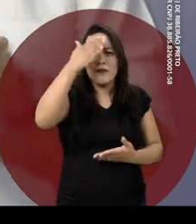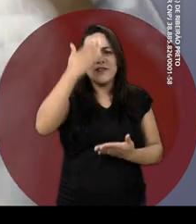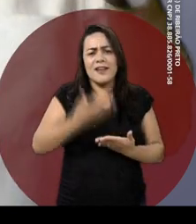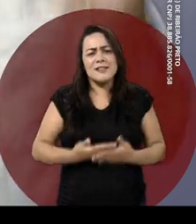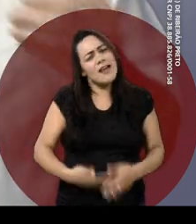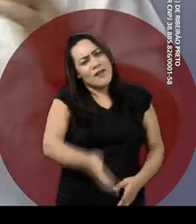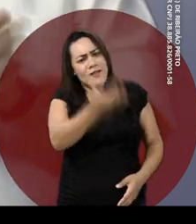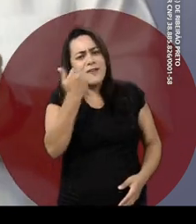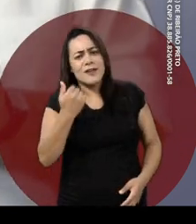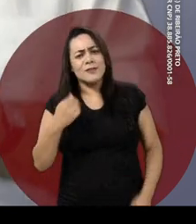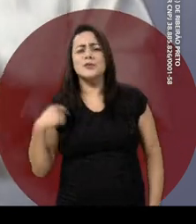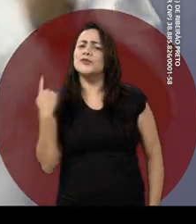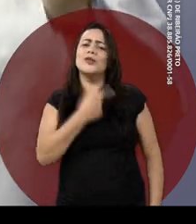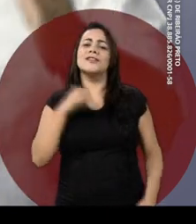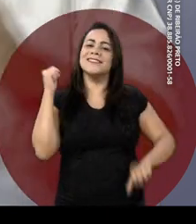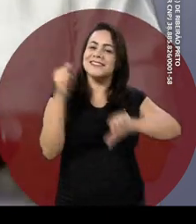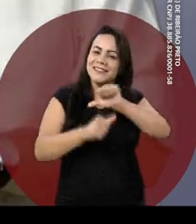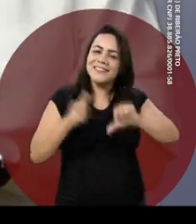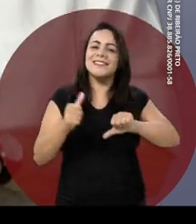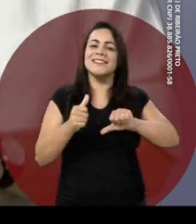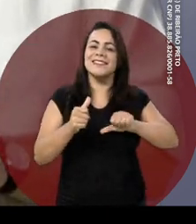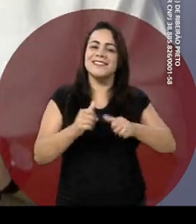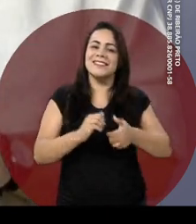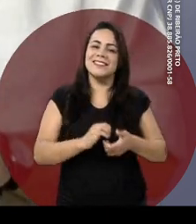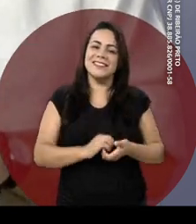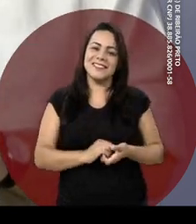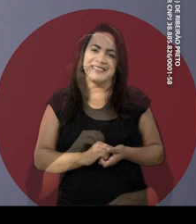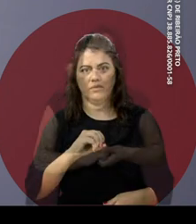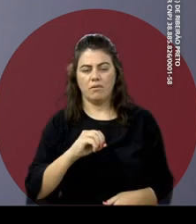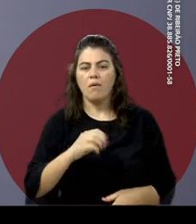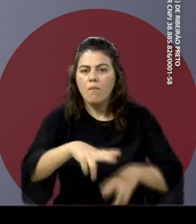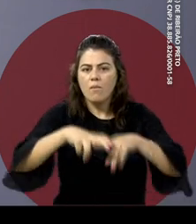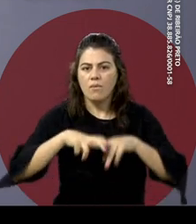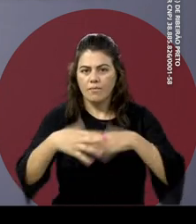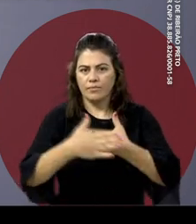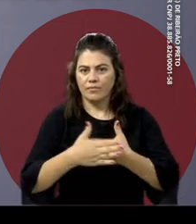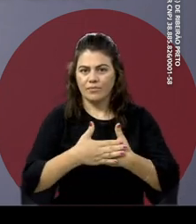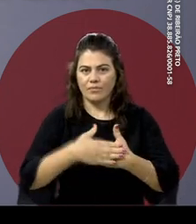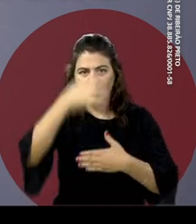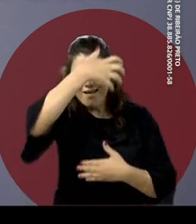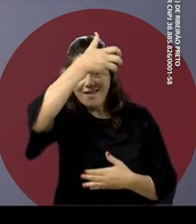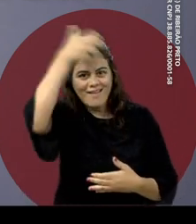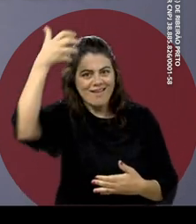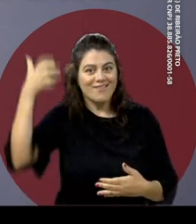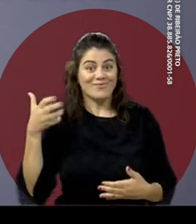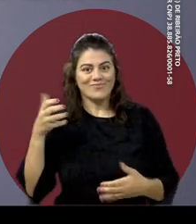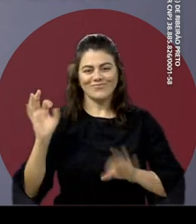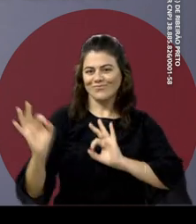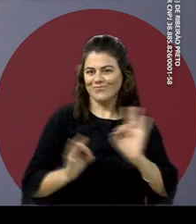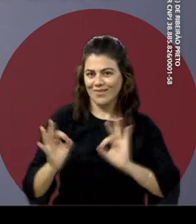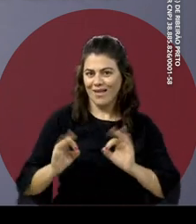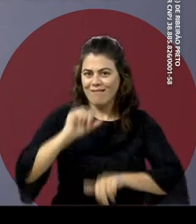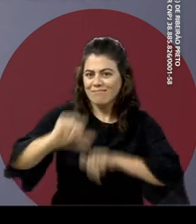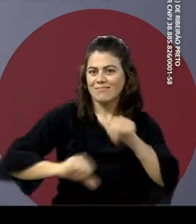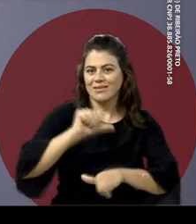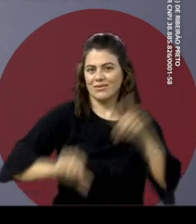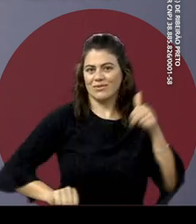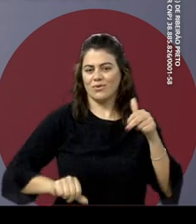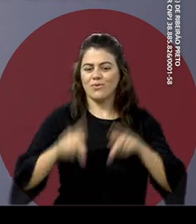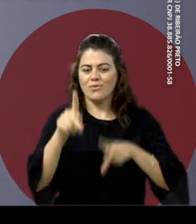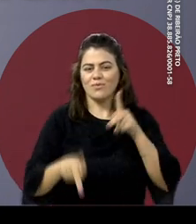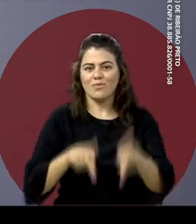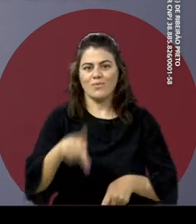confiança. Venha comigo, nós somos a mudança. Por isso, em Ribeirão Preto, Machado está preparado para fazer as